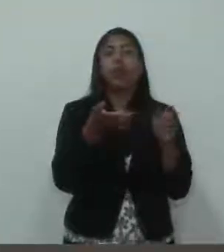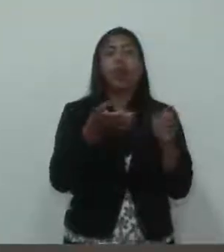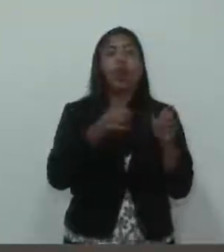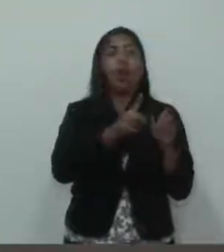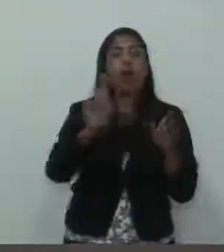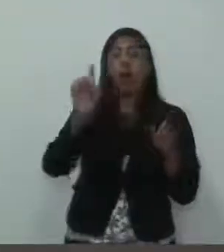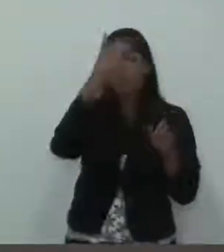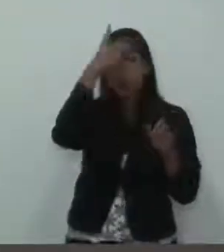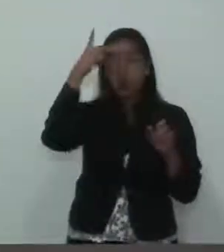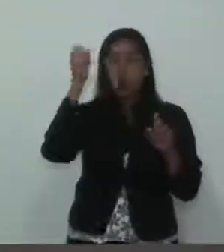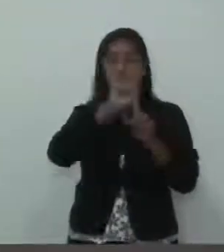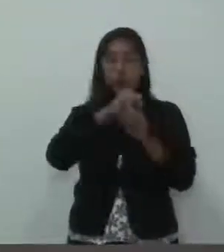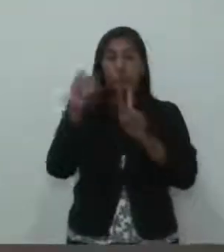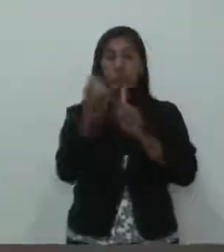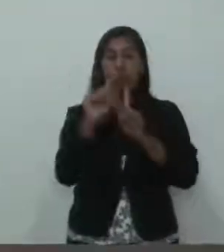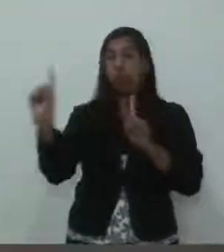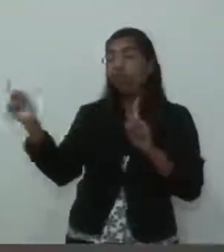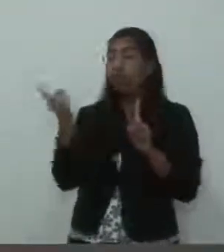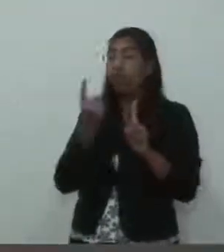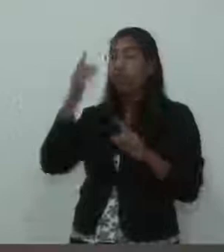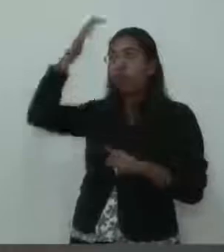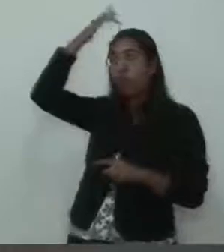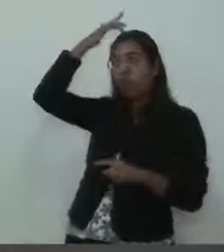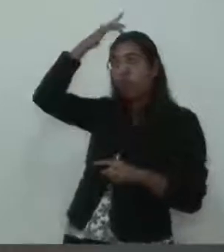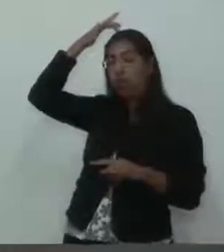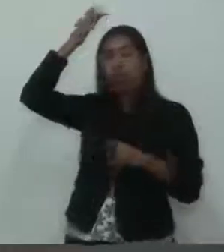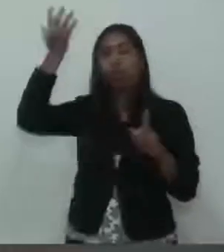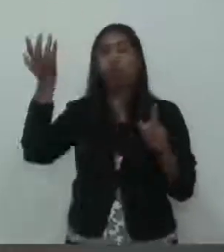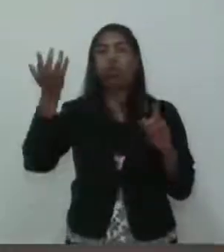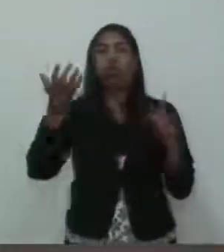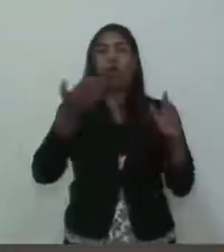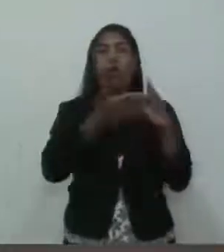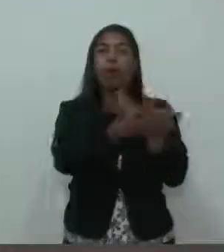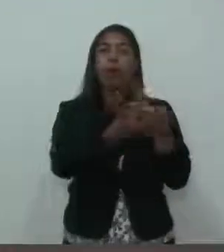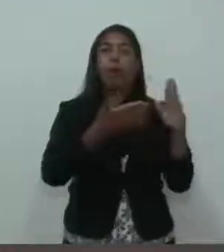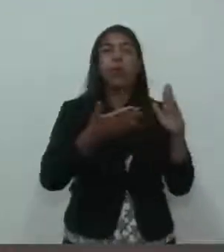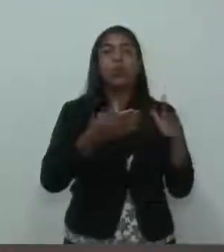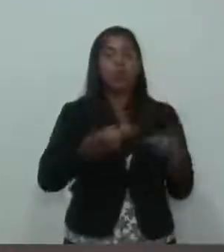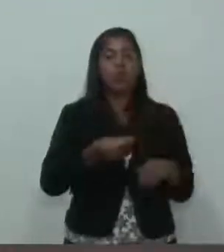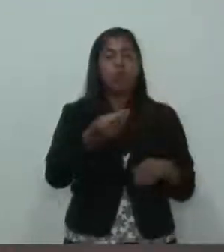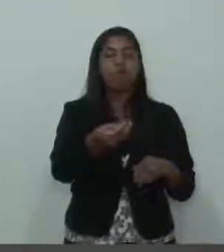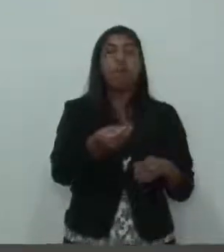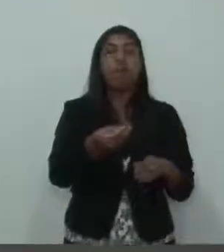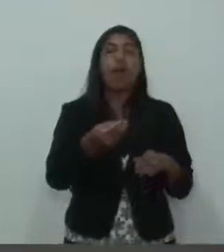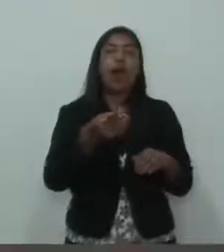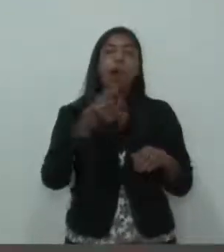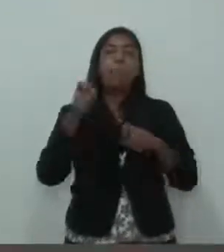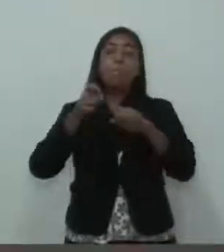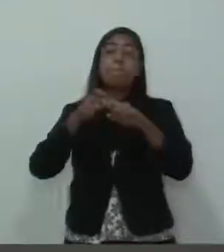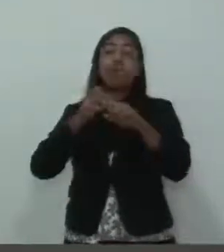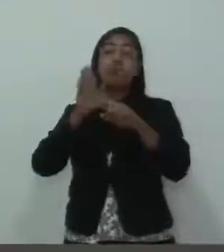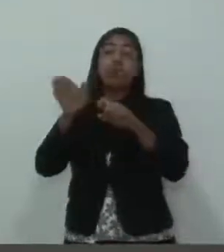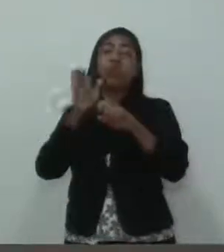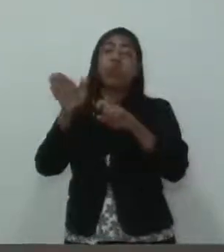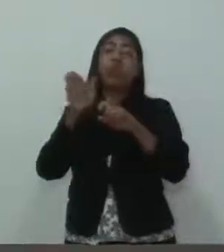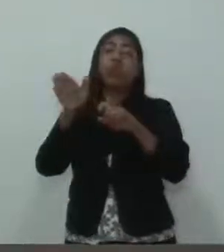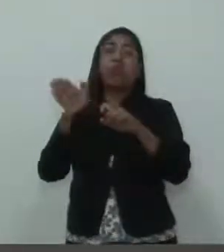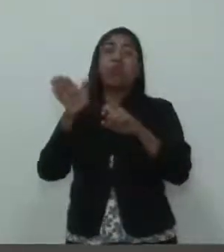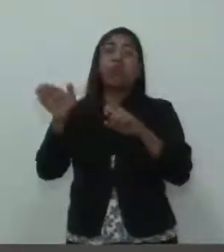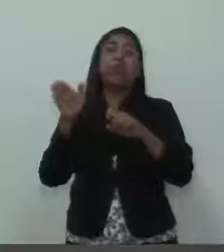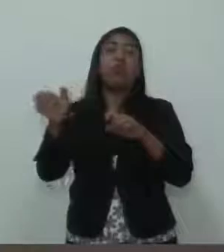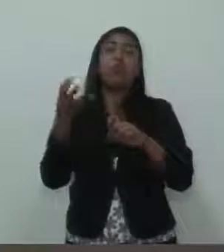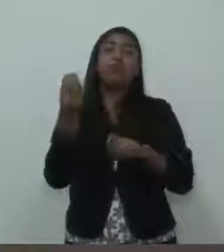apresentando atestado de forma excessiva, e claro que existem esses, mas são uma minoria, graças a Deus,